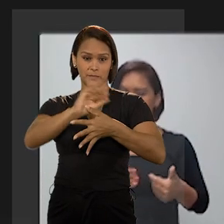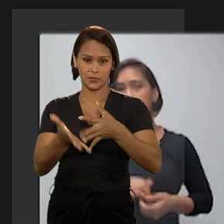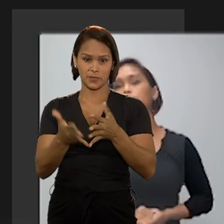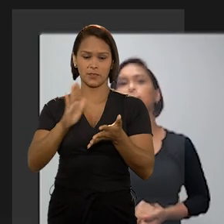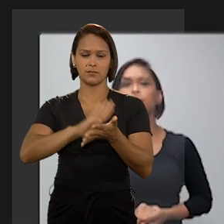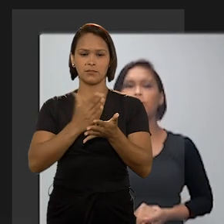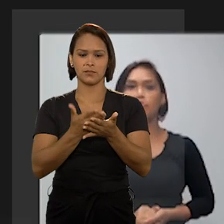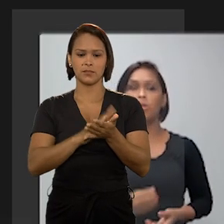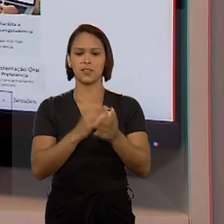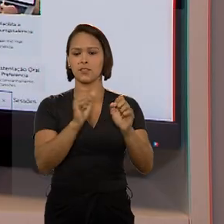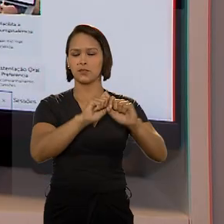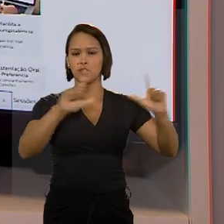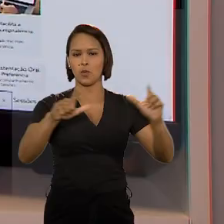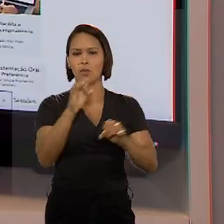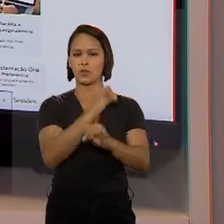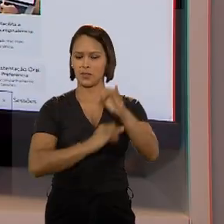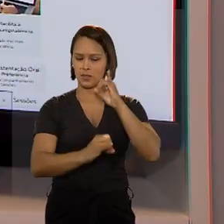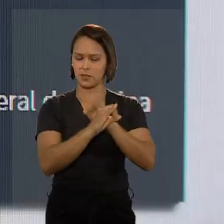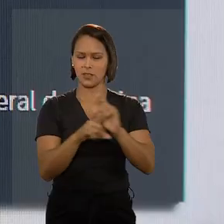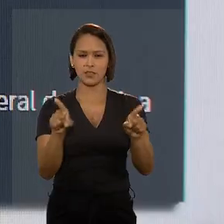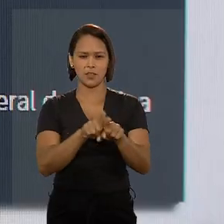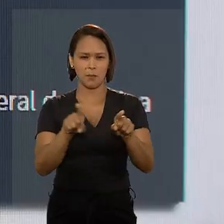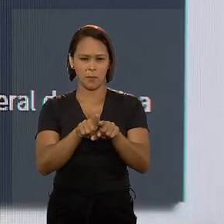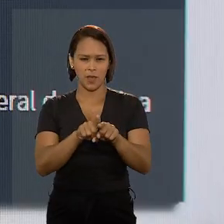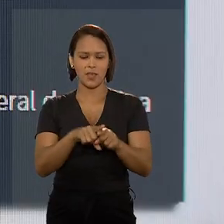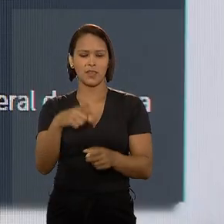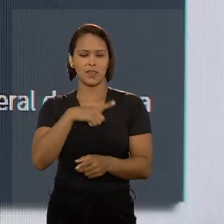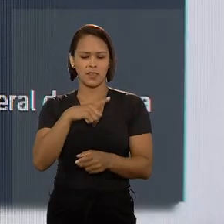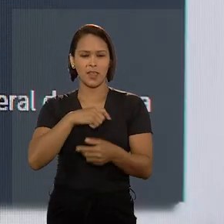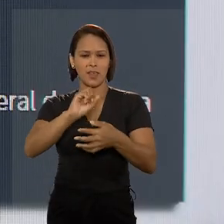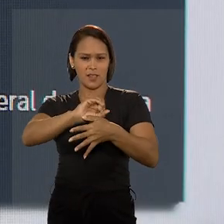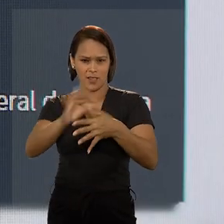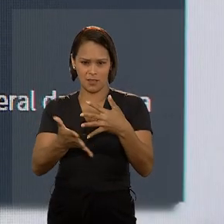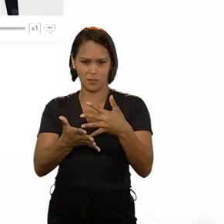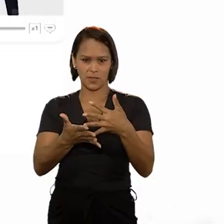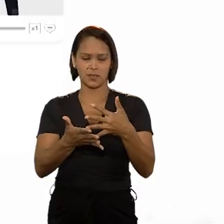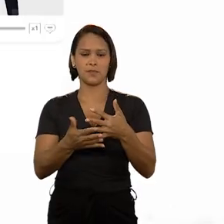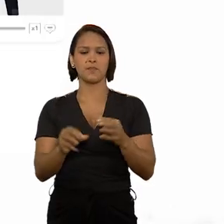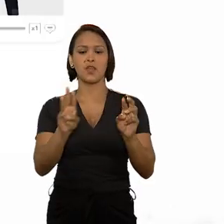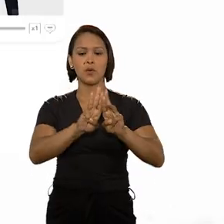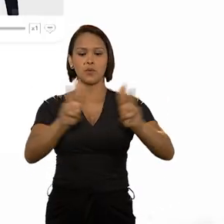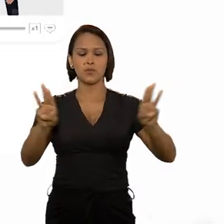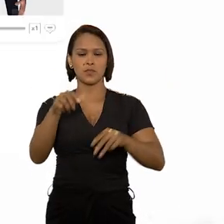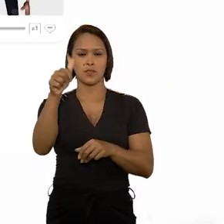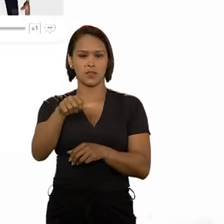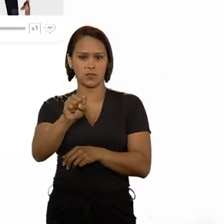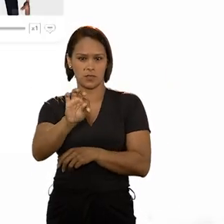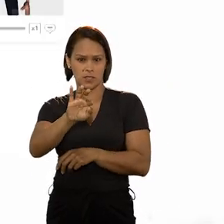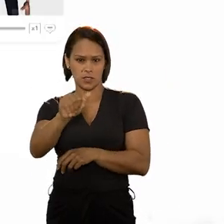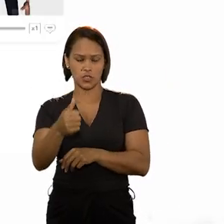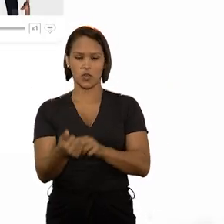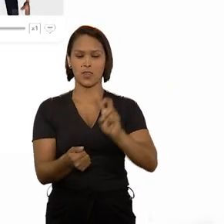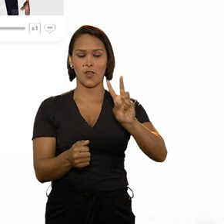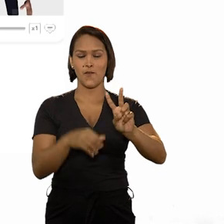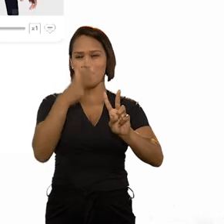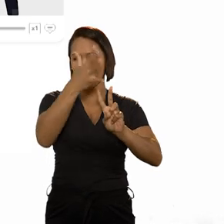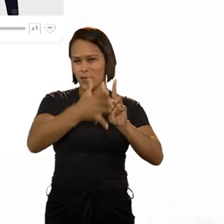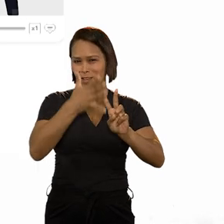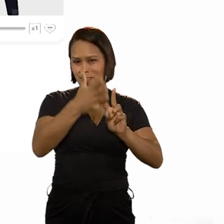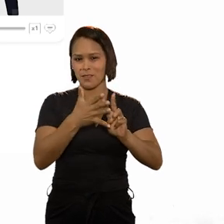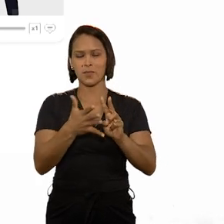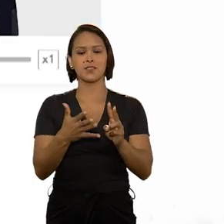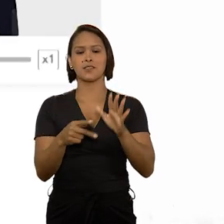tradução em libras. E o portal na internet também tem a linguagem de sinais. O site do tribunal suporta o